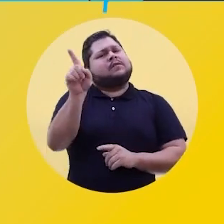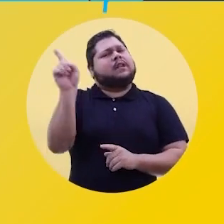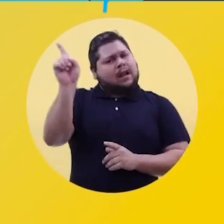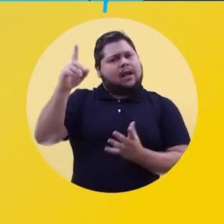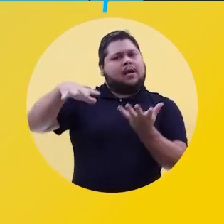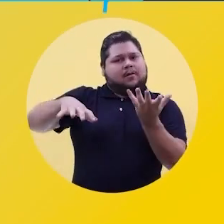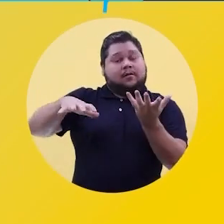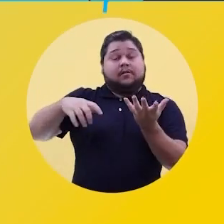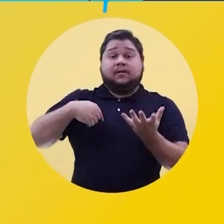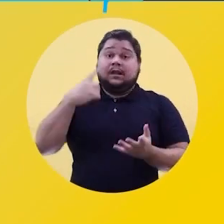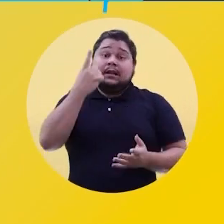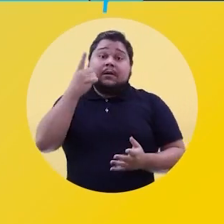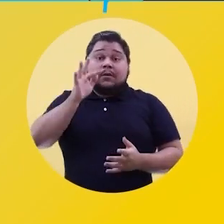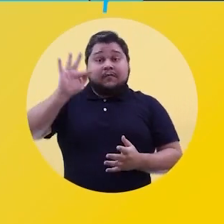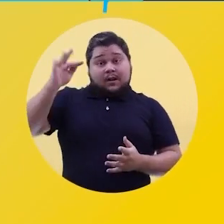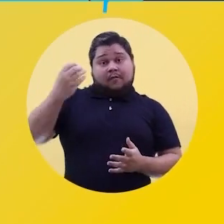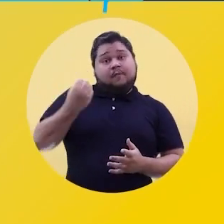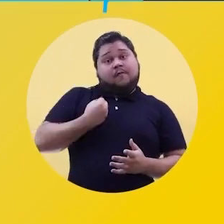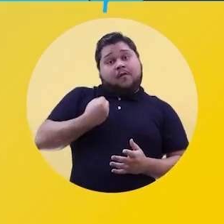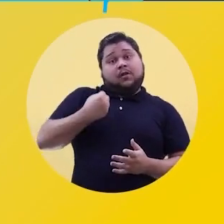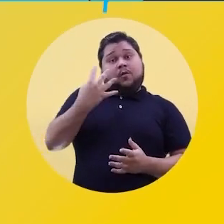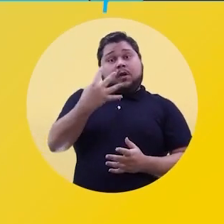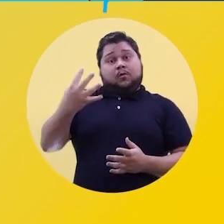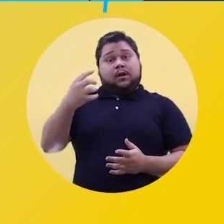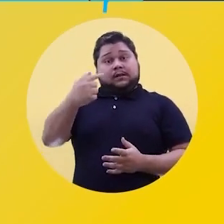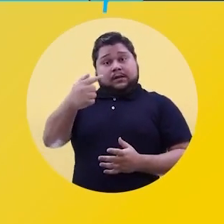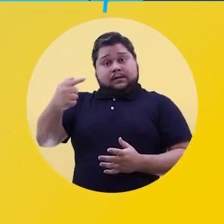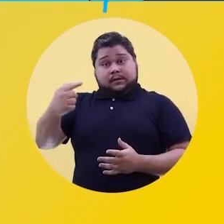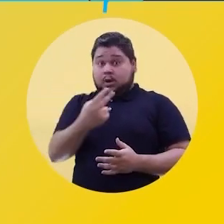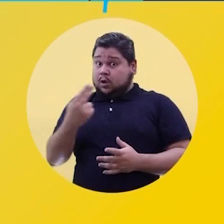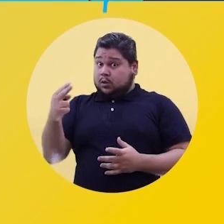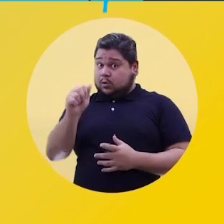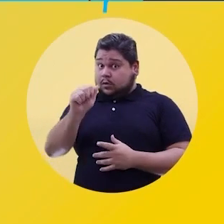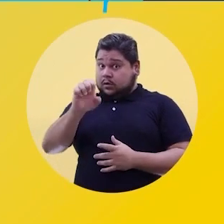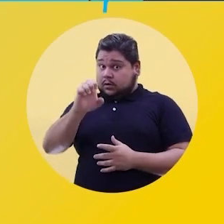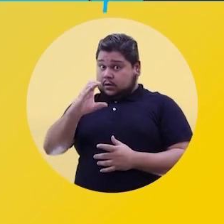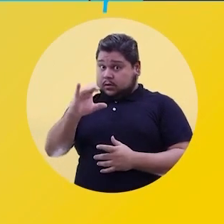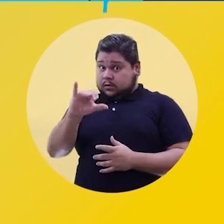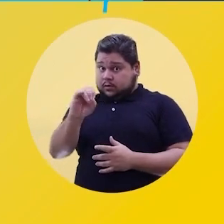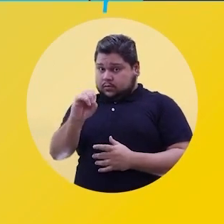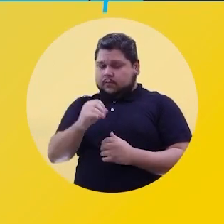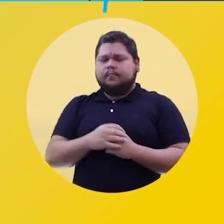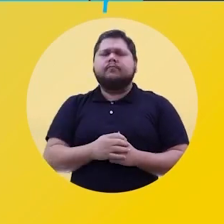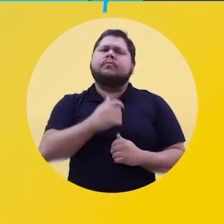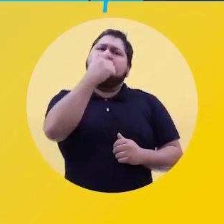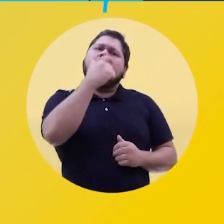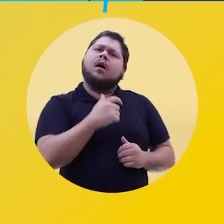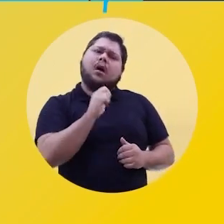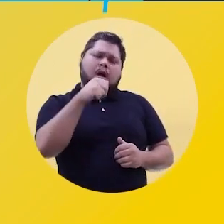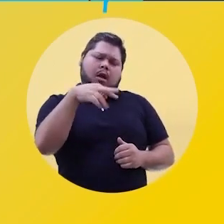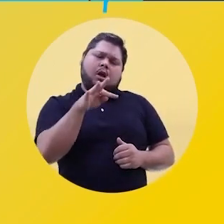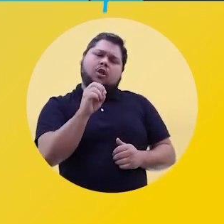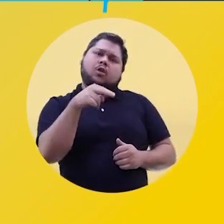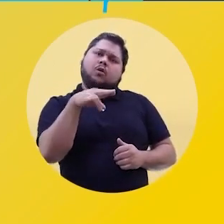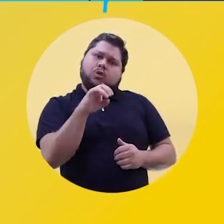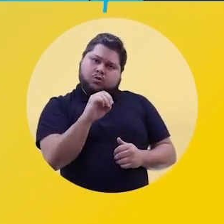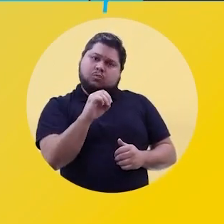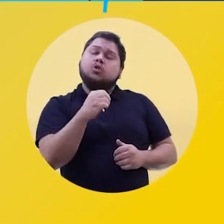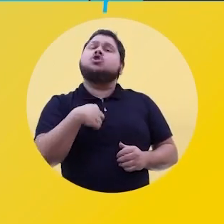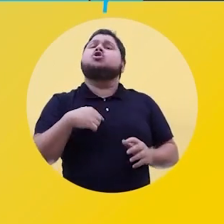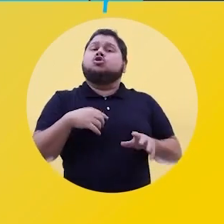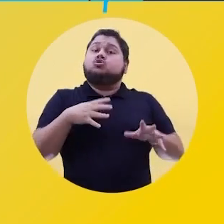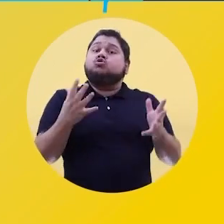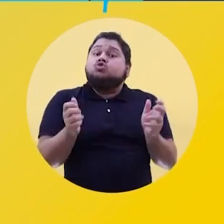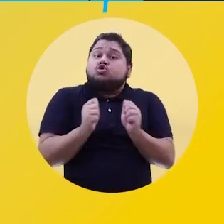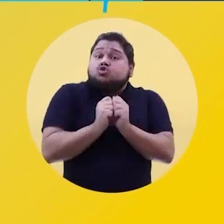pronto para representar você no Congresso Nacional Para deputado federal, vote Aécio Rodrigues, número 4477 Eu sou